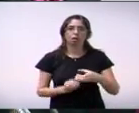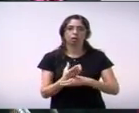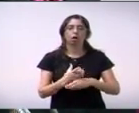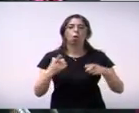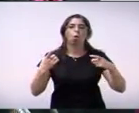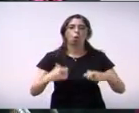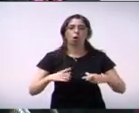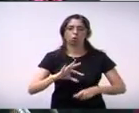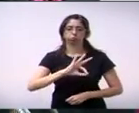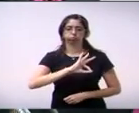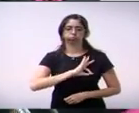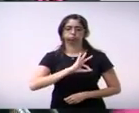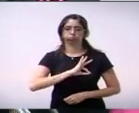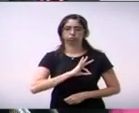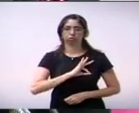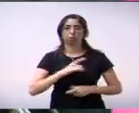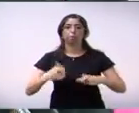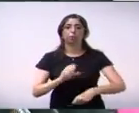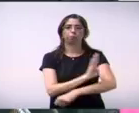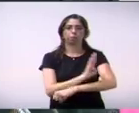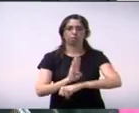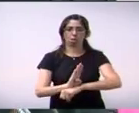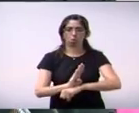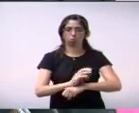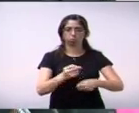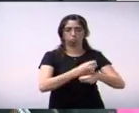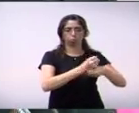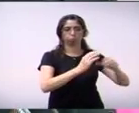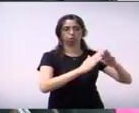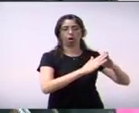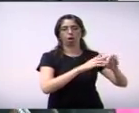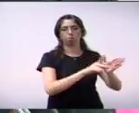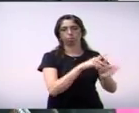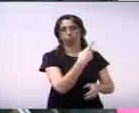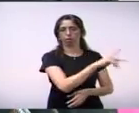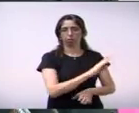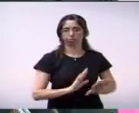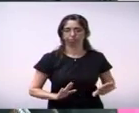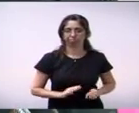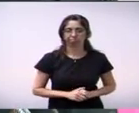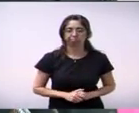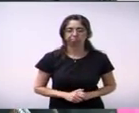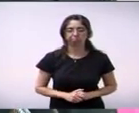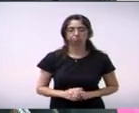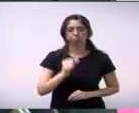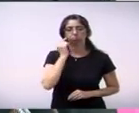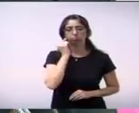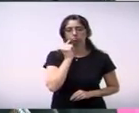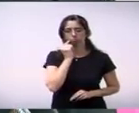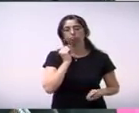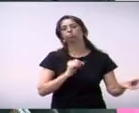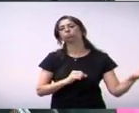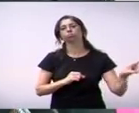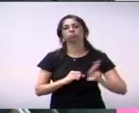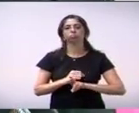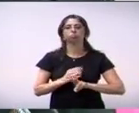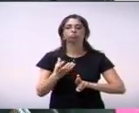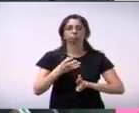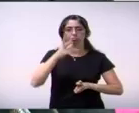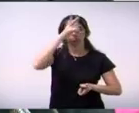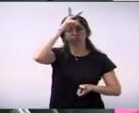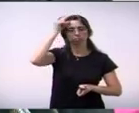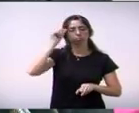Municipal no bairro Betel. 159 do vereador Duques Relato requer informações ao